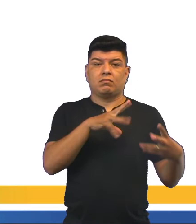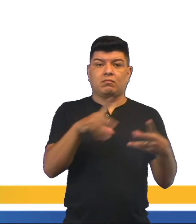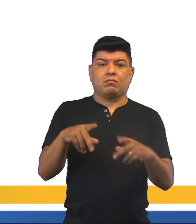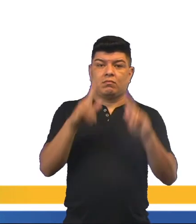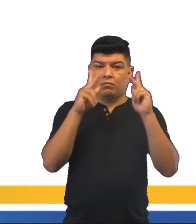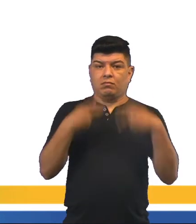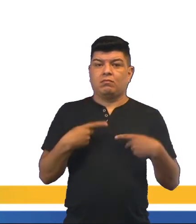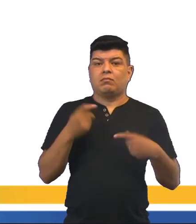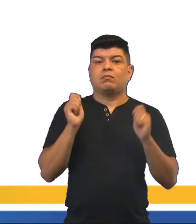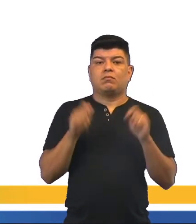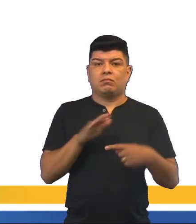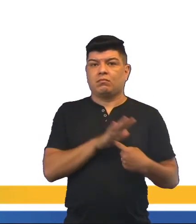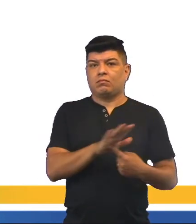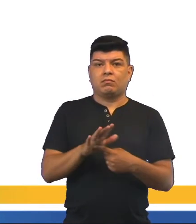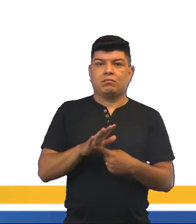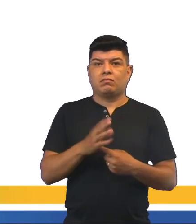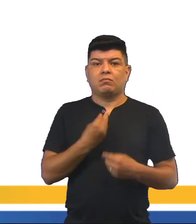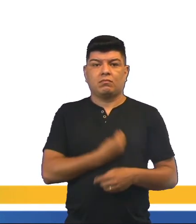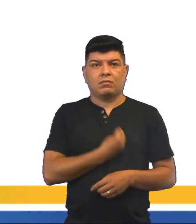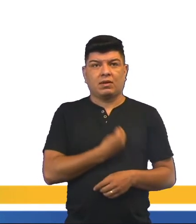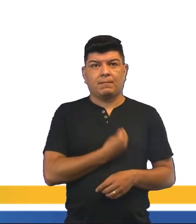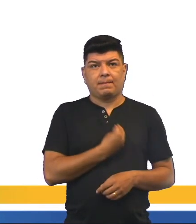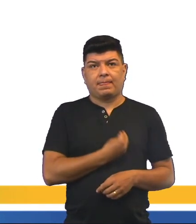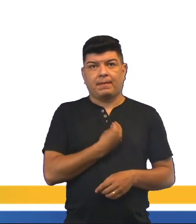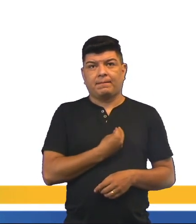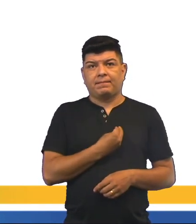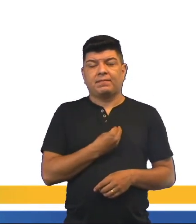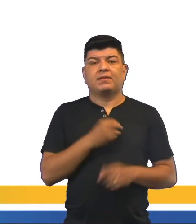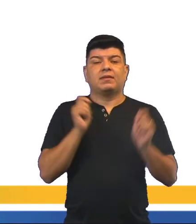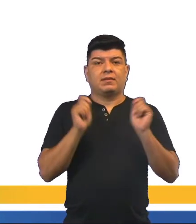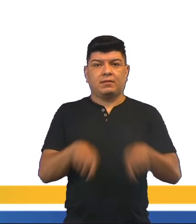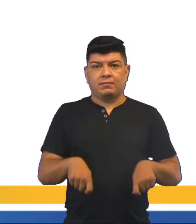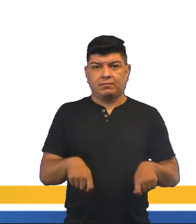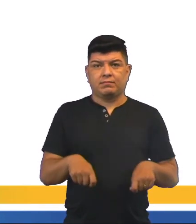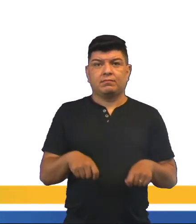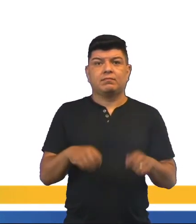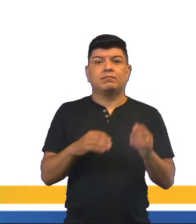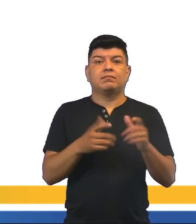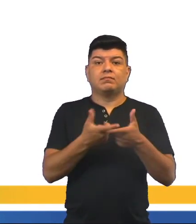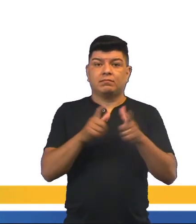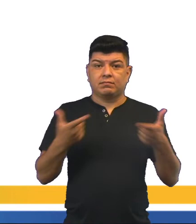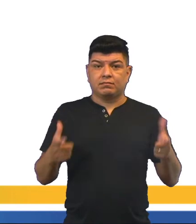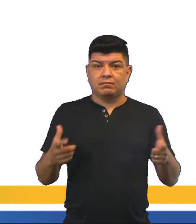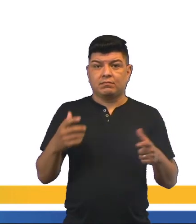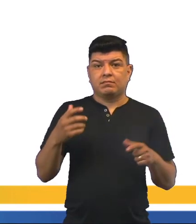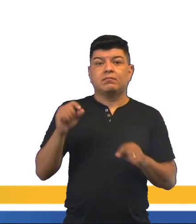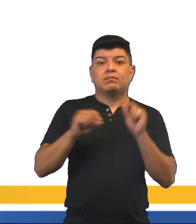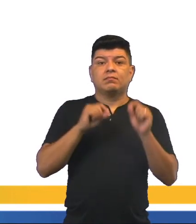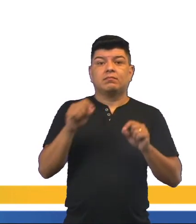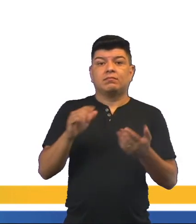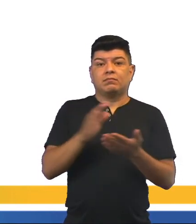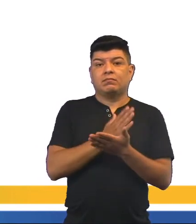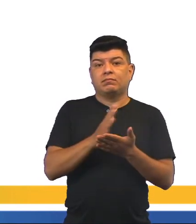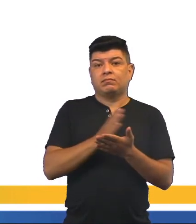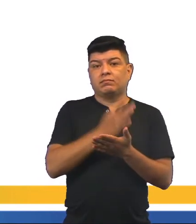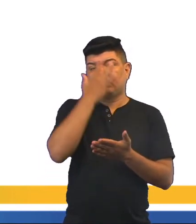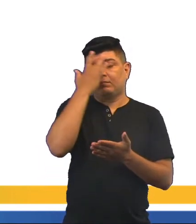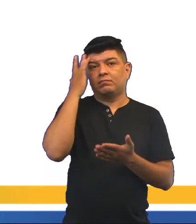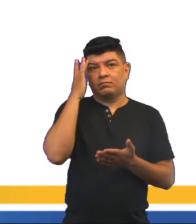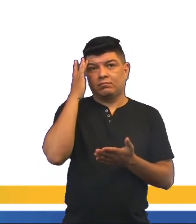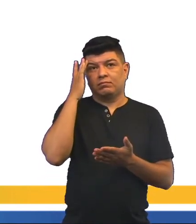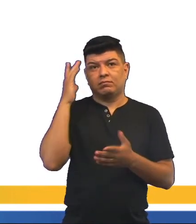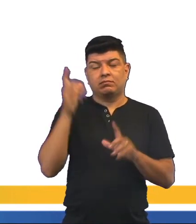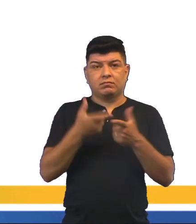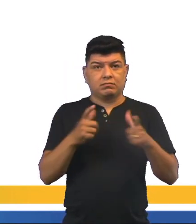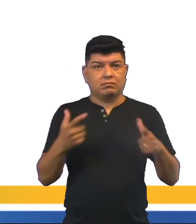demonstrar em sua maneira de viver, e que é possível aumentar a criatividade na maioria dos indivíduos,